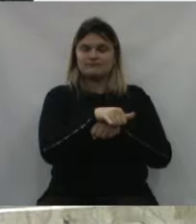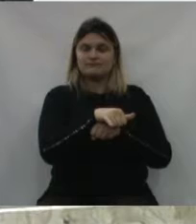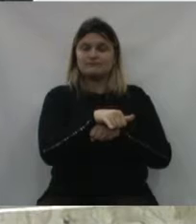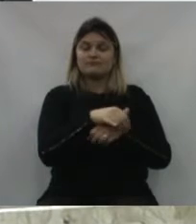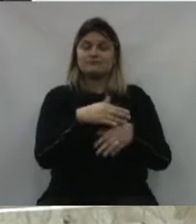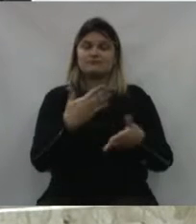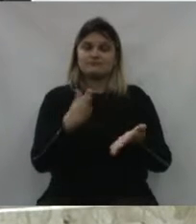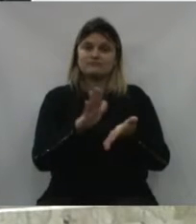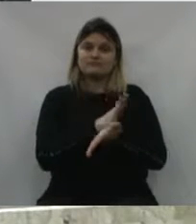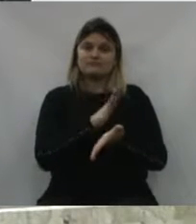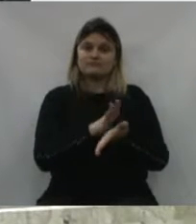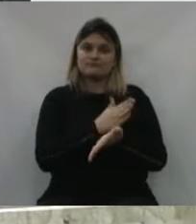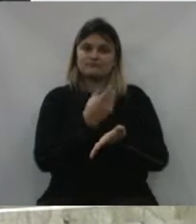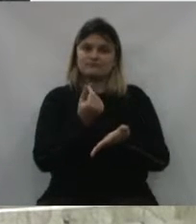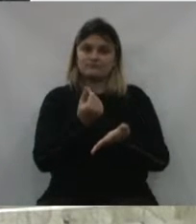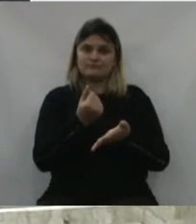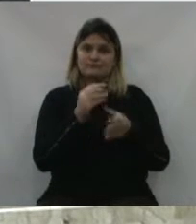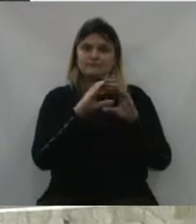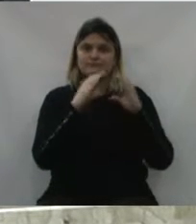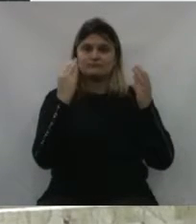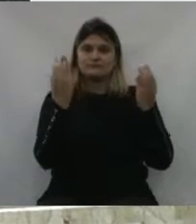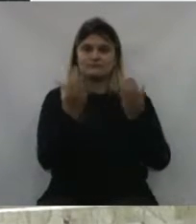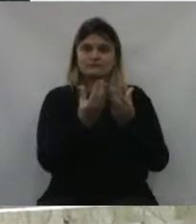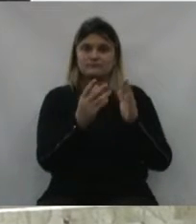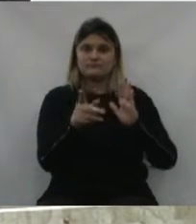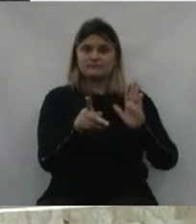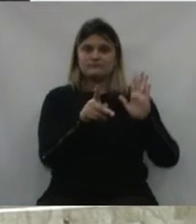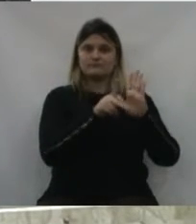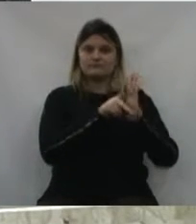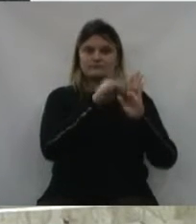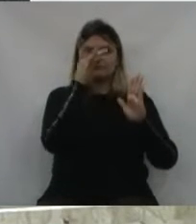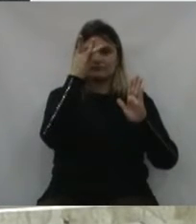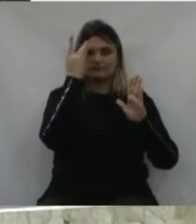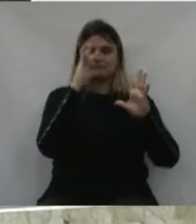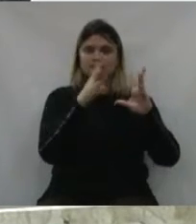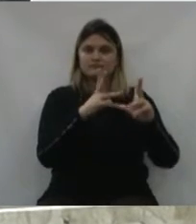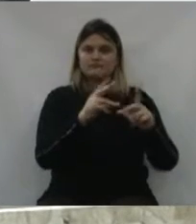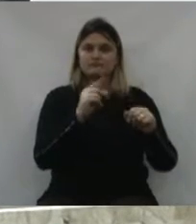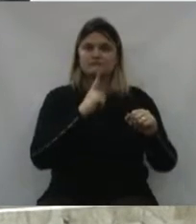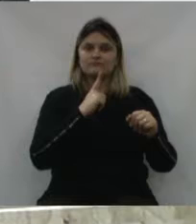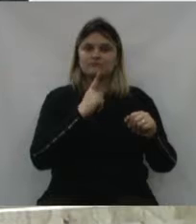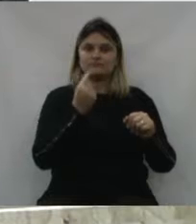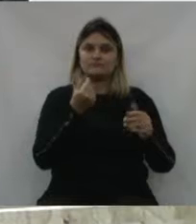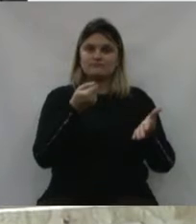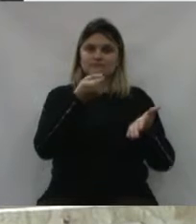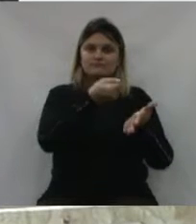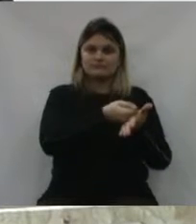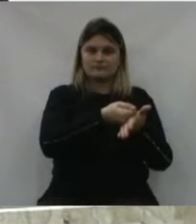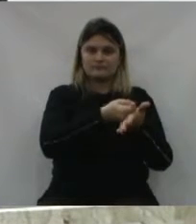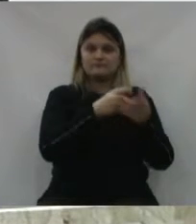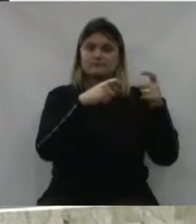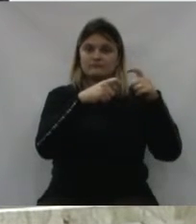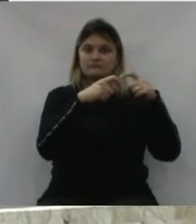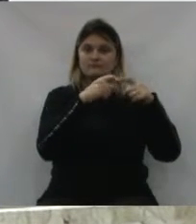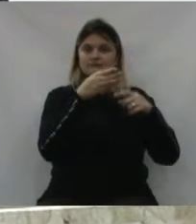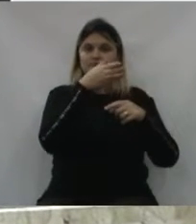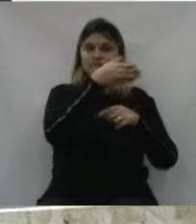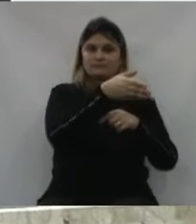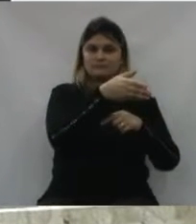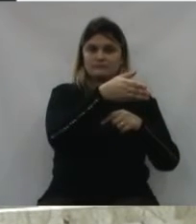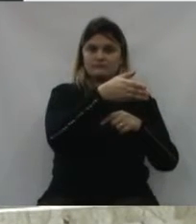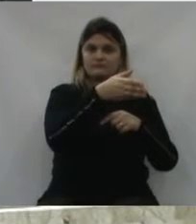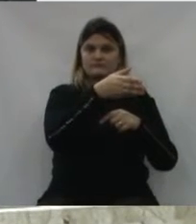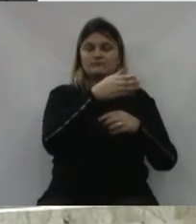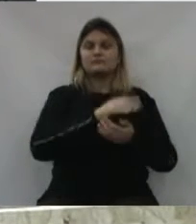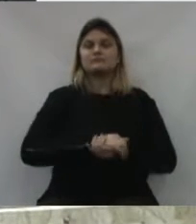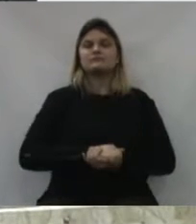consulta. Então, é a comunidade, é o próprio munícipe, todos estão pagando pela consulta, que o